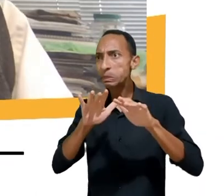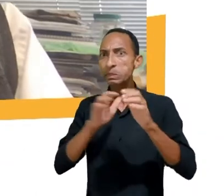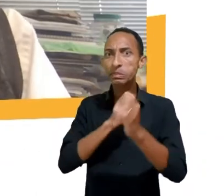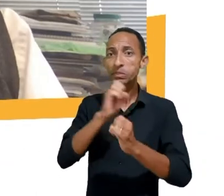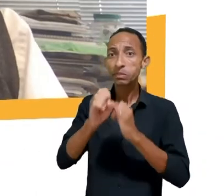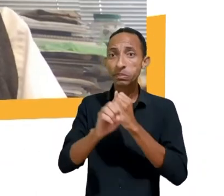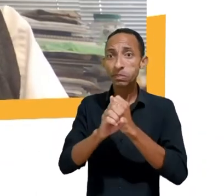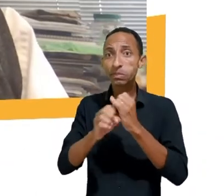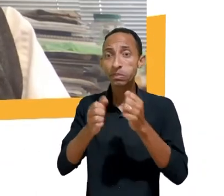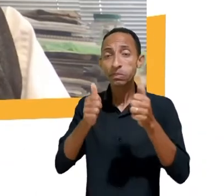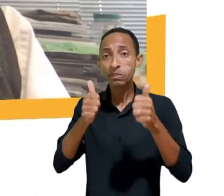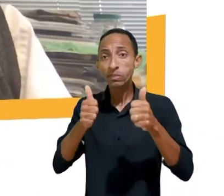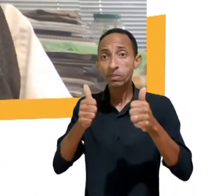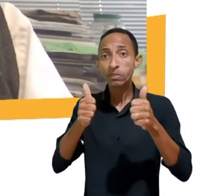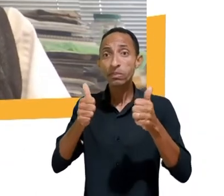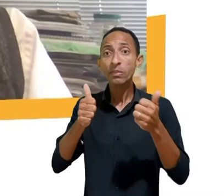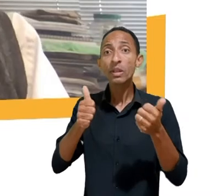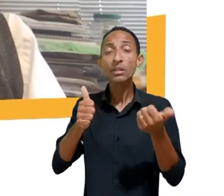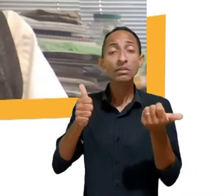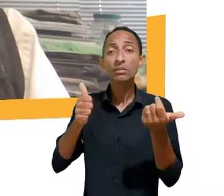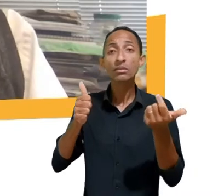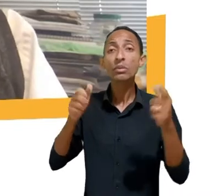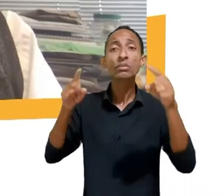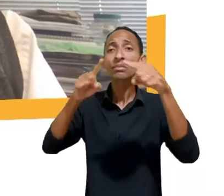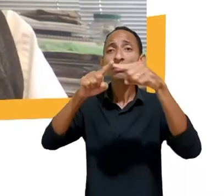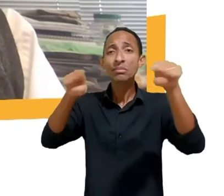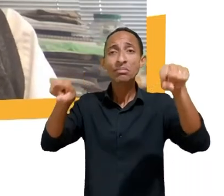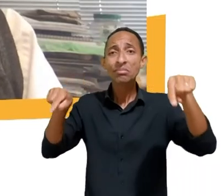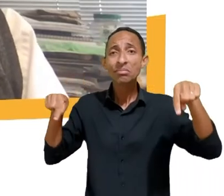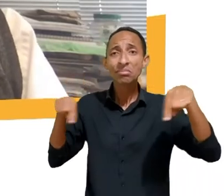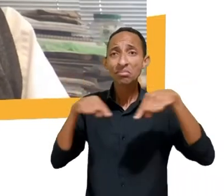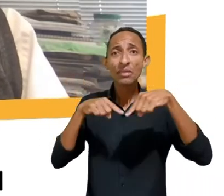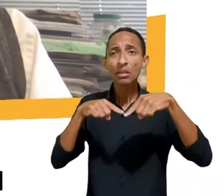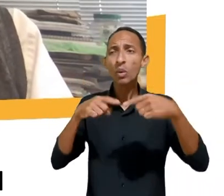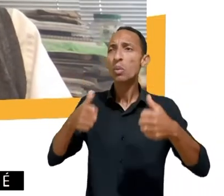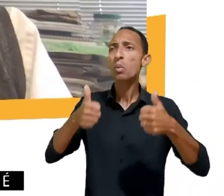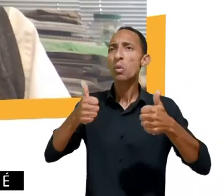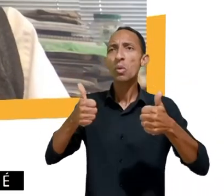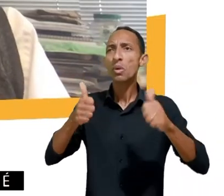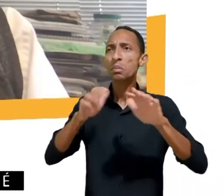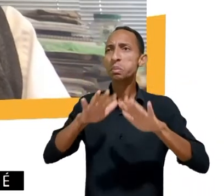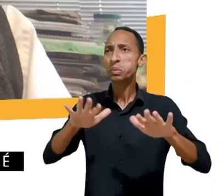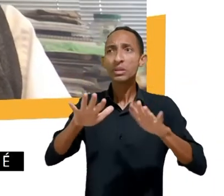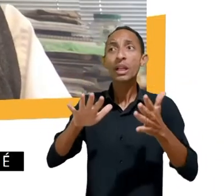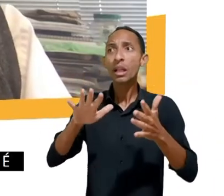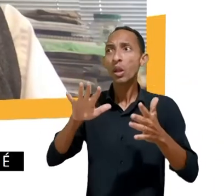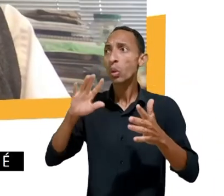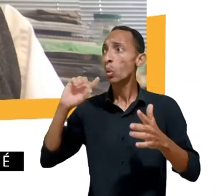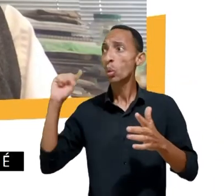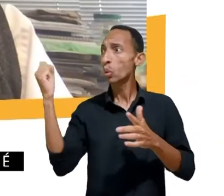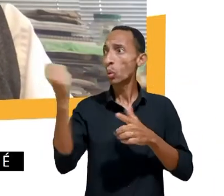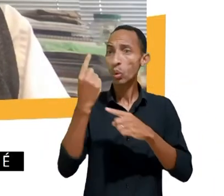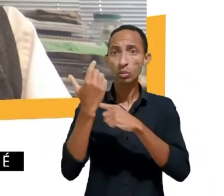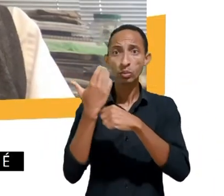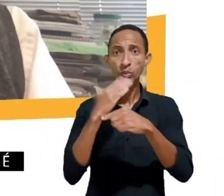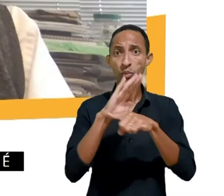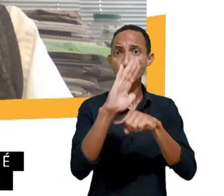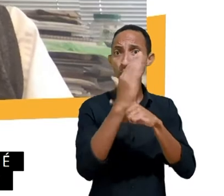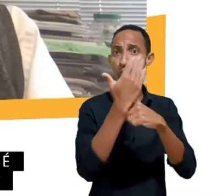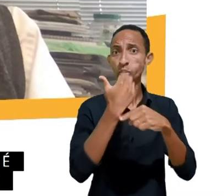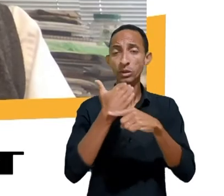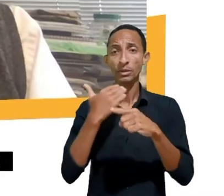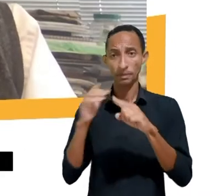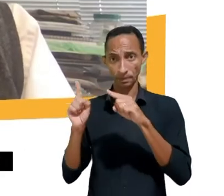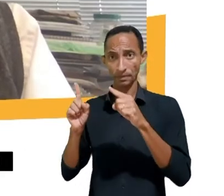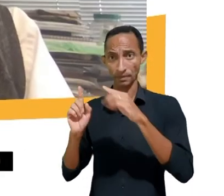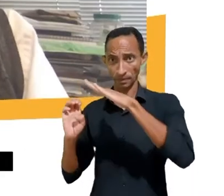Um ambiente saudável é uma construção de todos nós. Então, as empresas devem gerar situações